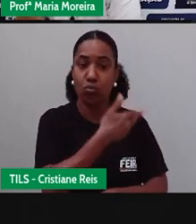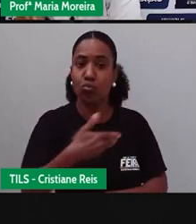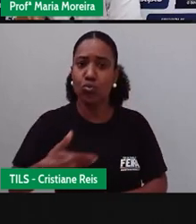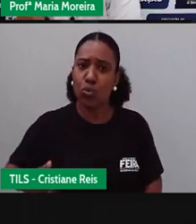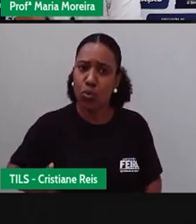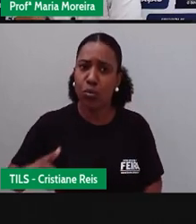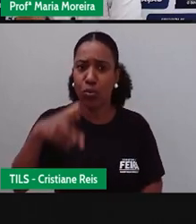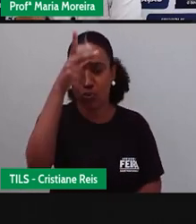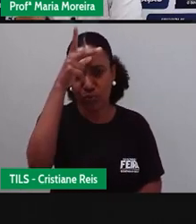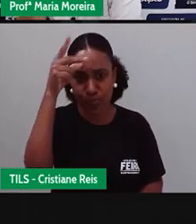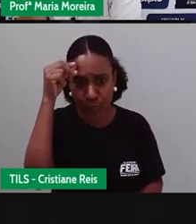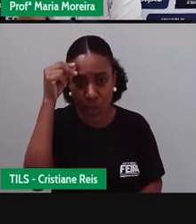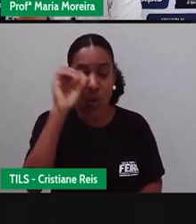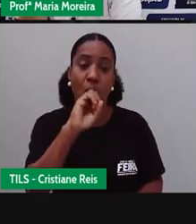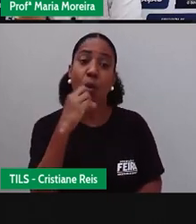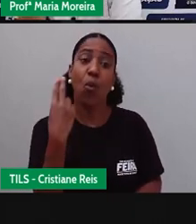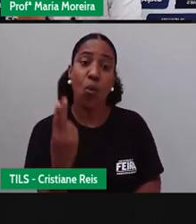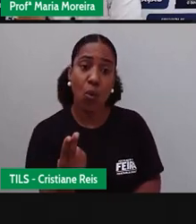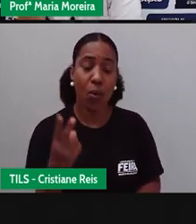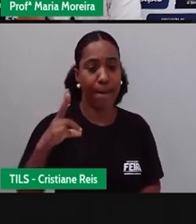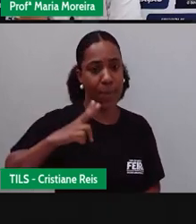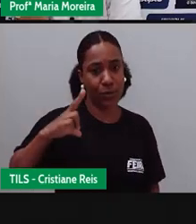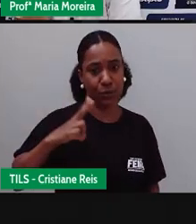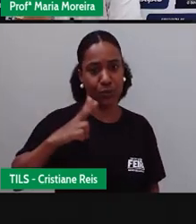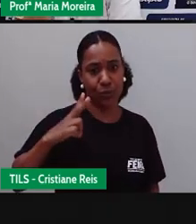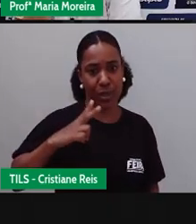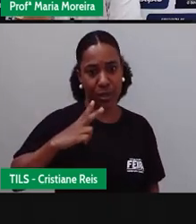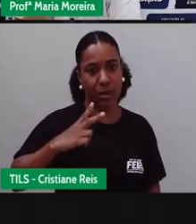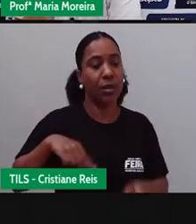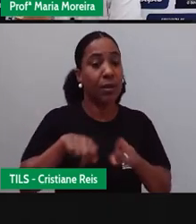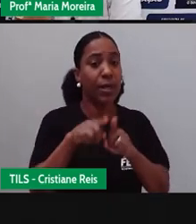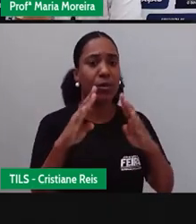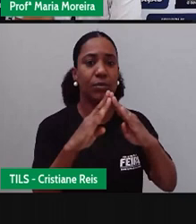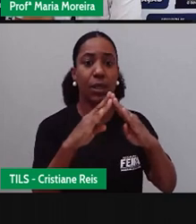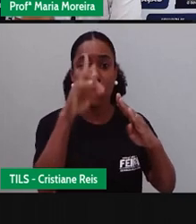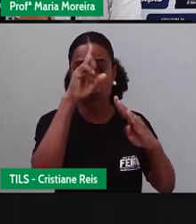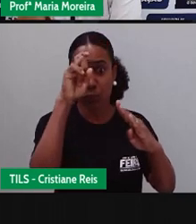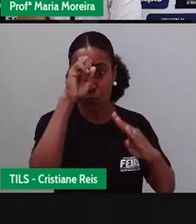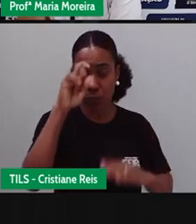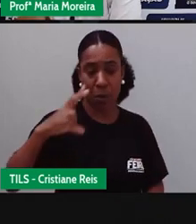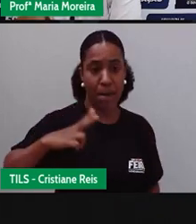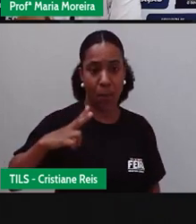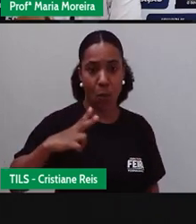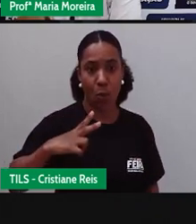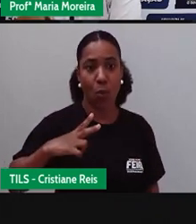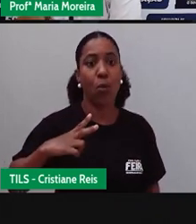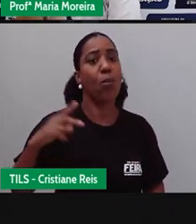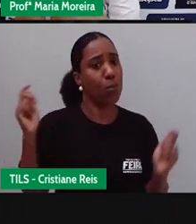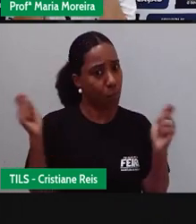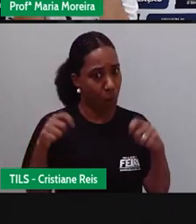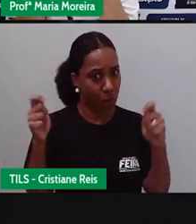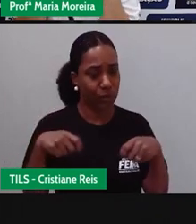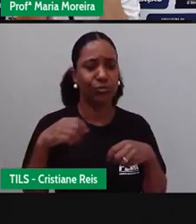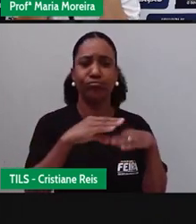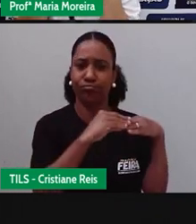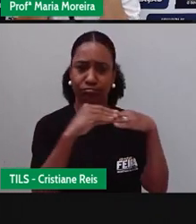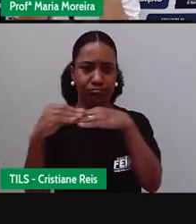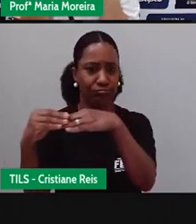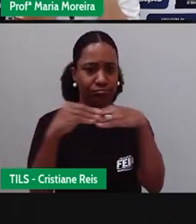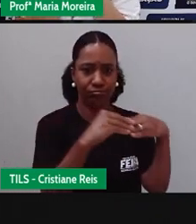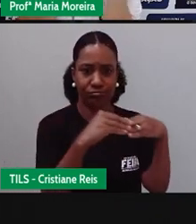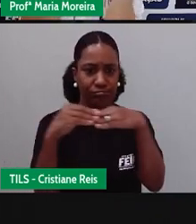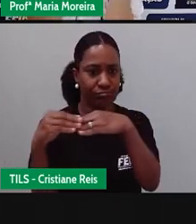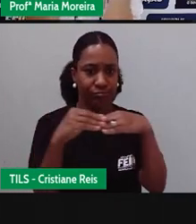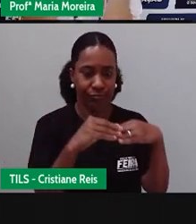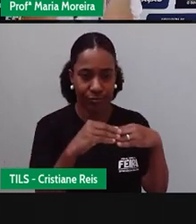particulares e serviços médicos de emergências privadas, né? O que é que acontece? As ambulâncias,